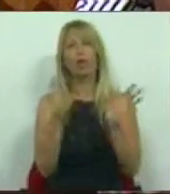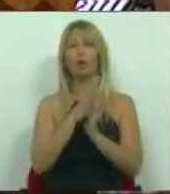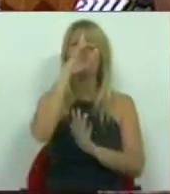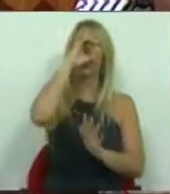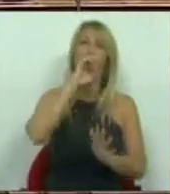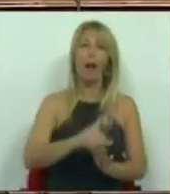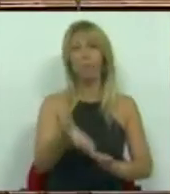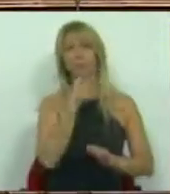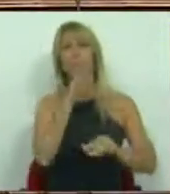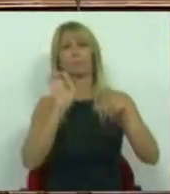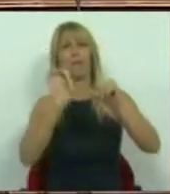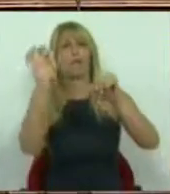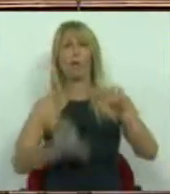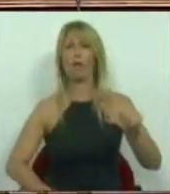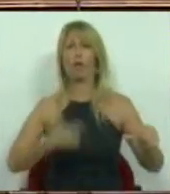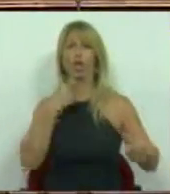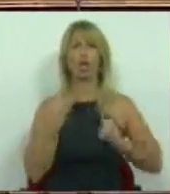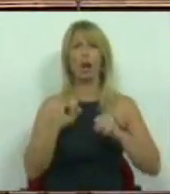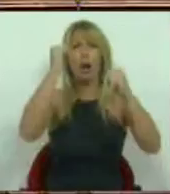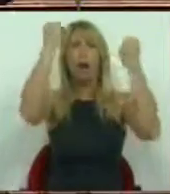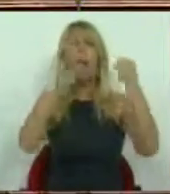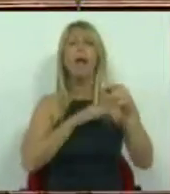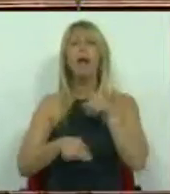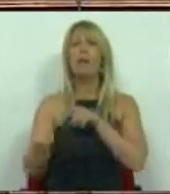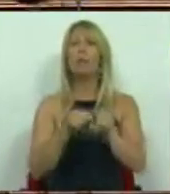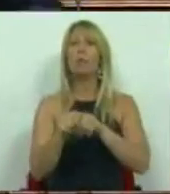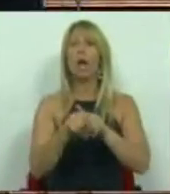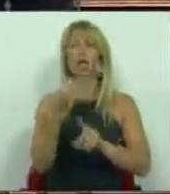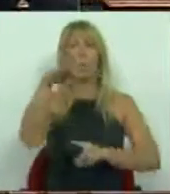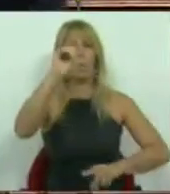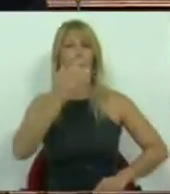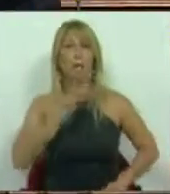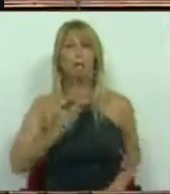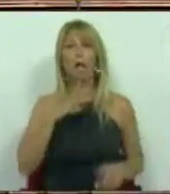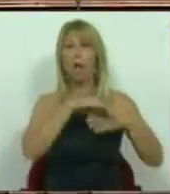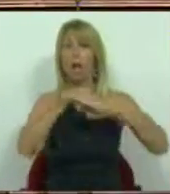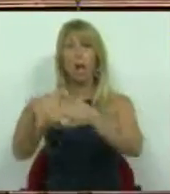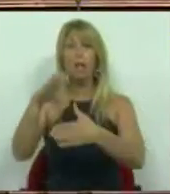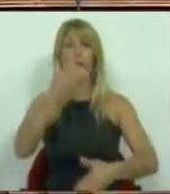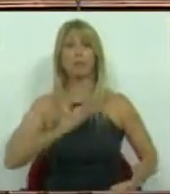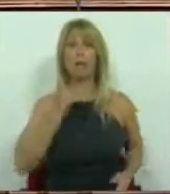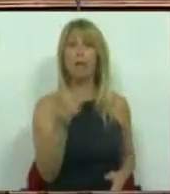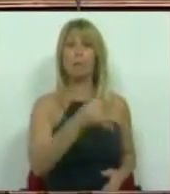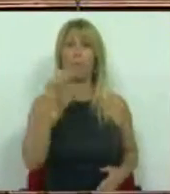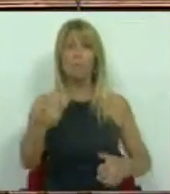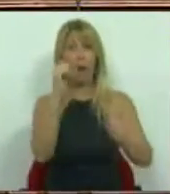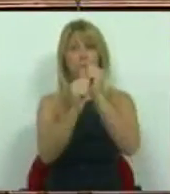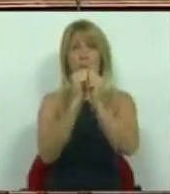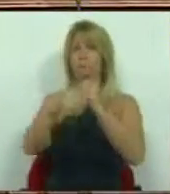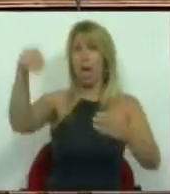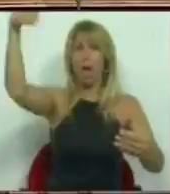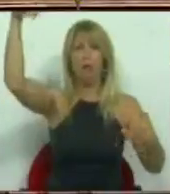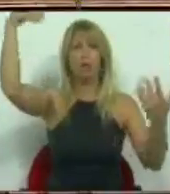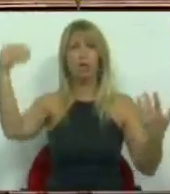inflamadas, de deputados do PSD, do líder do CDS-PP, com os papéis, com as